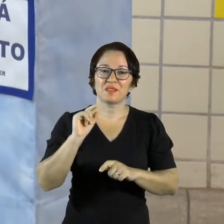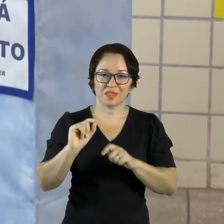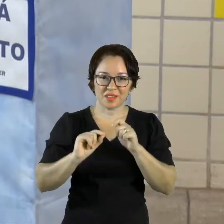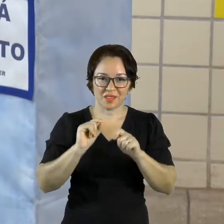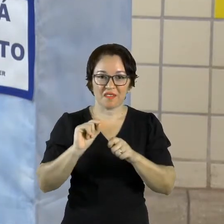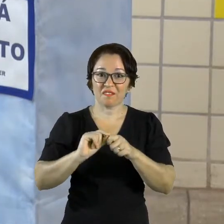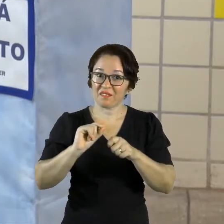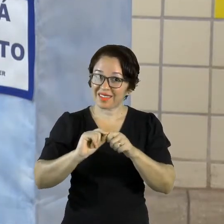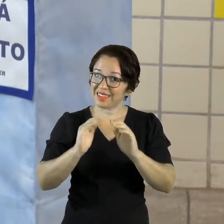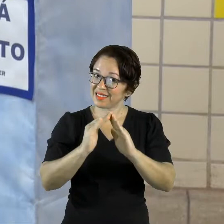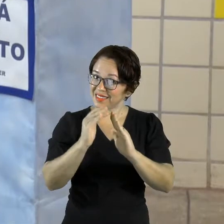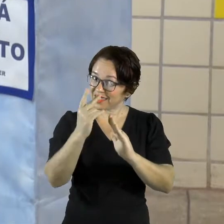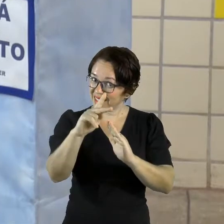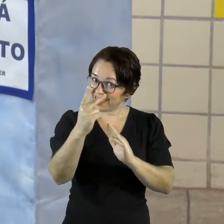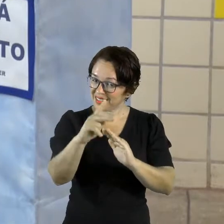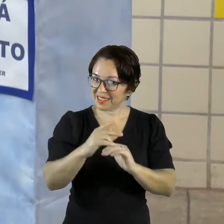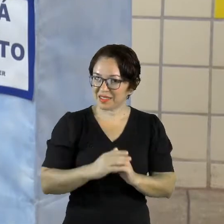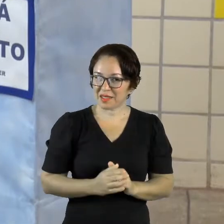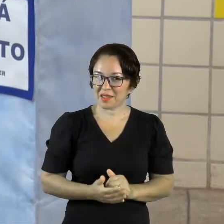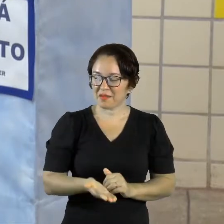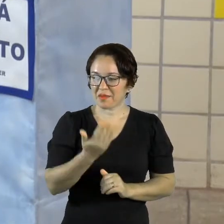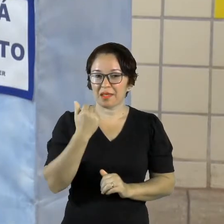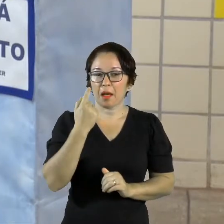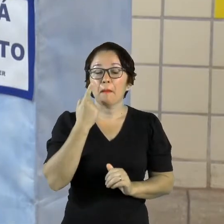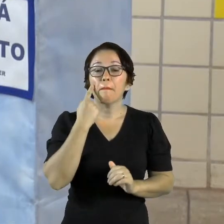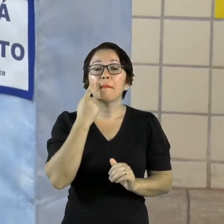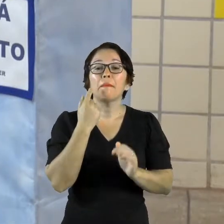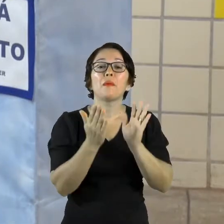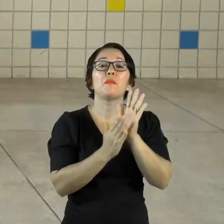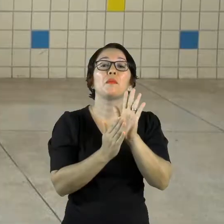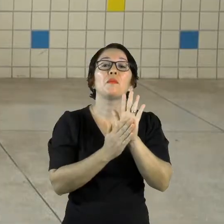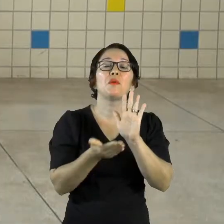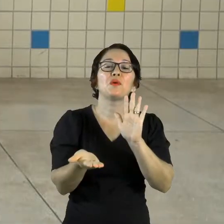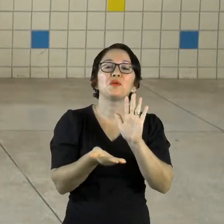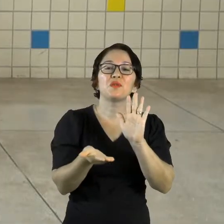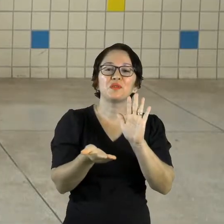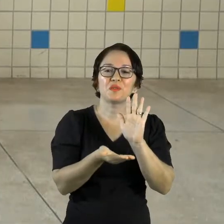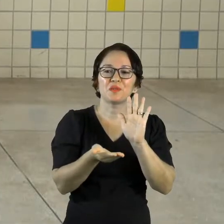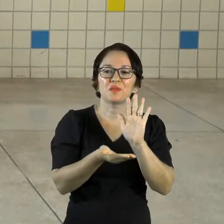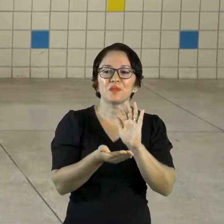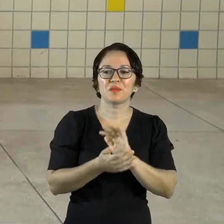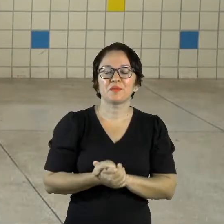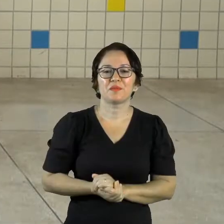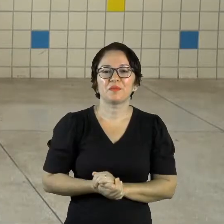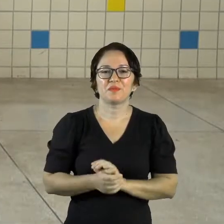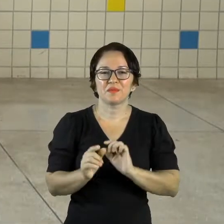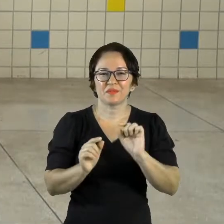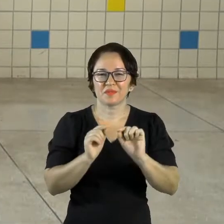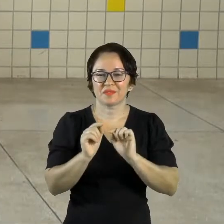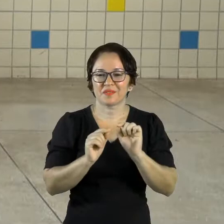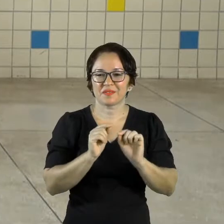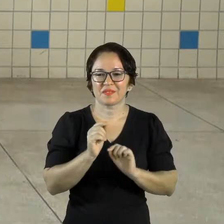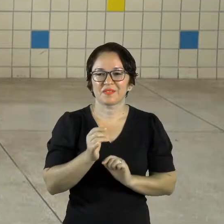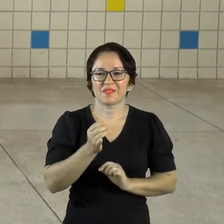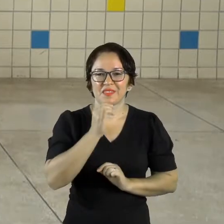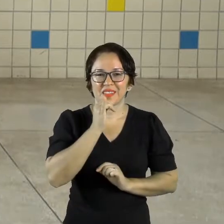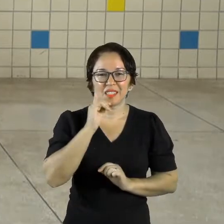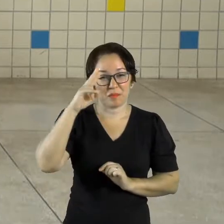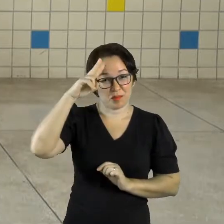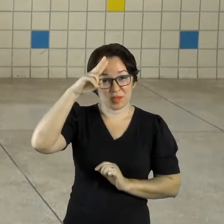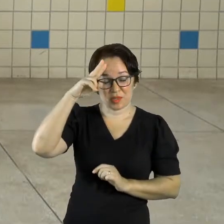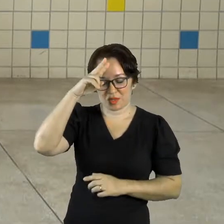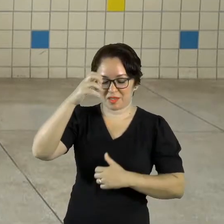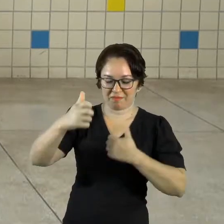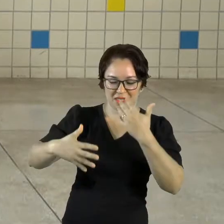casa. Vamos lá conhecer a nossa primeira proposta de hoje. E quem não gosta de uma bela contação de história, não é